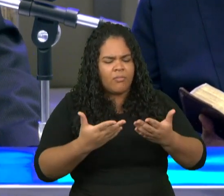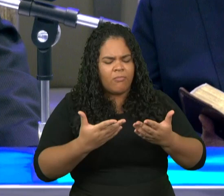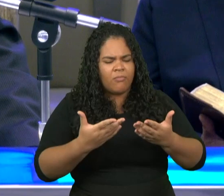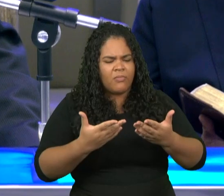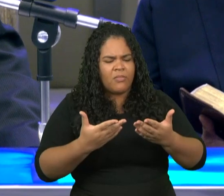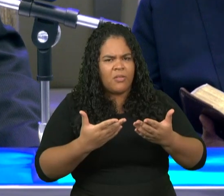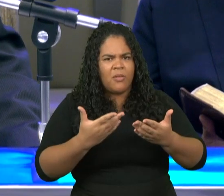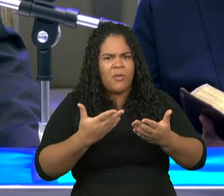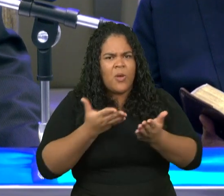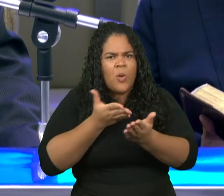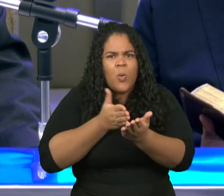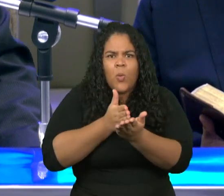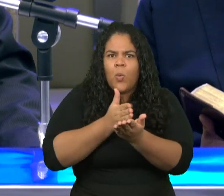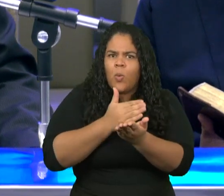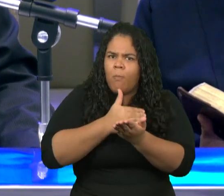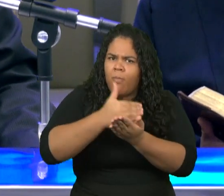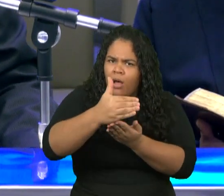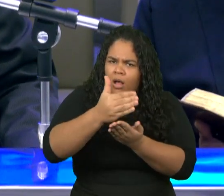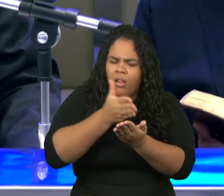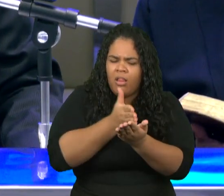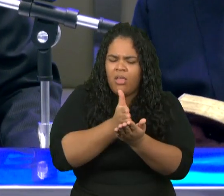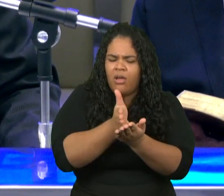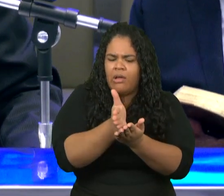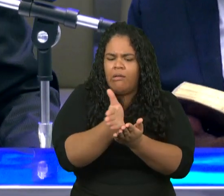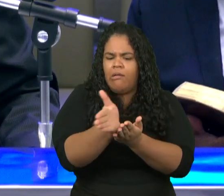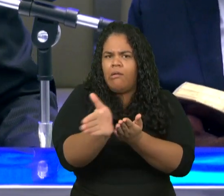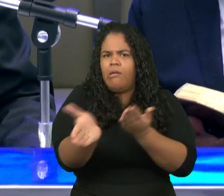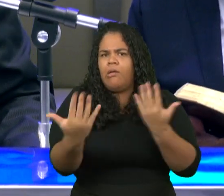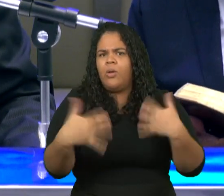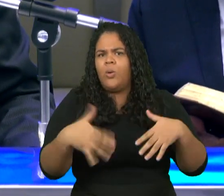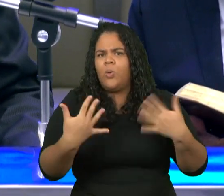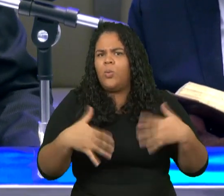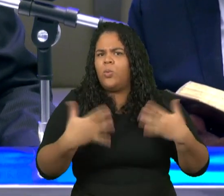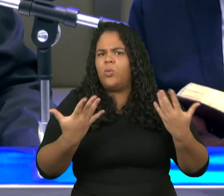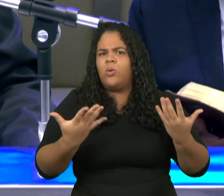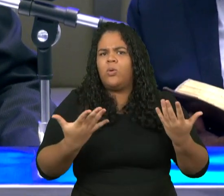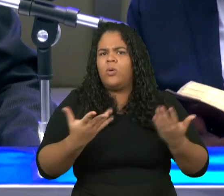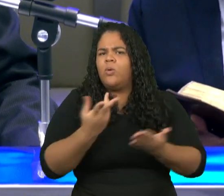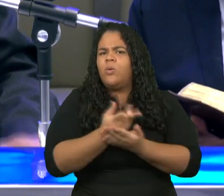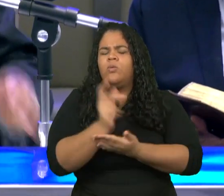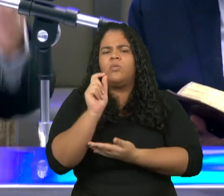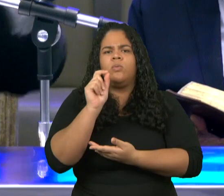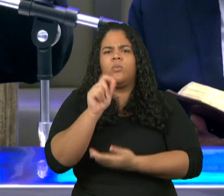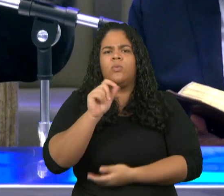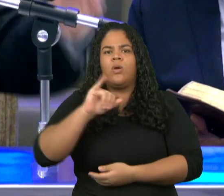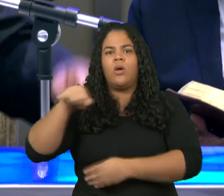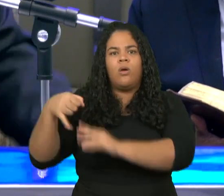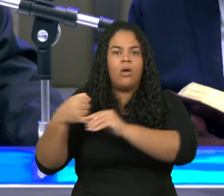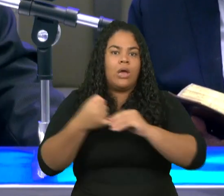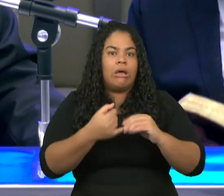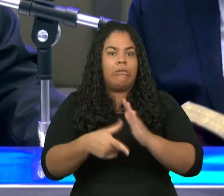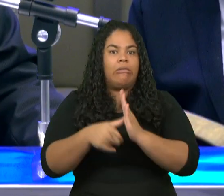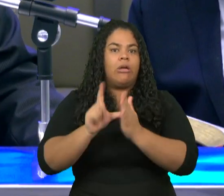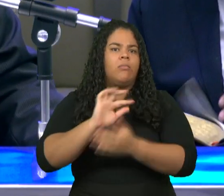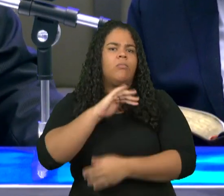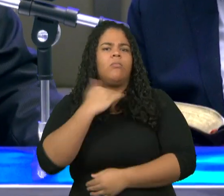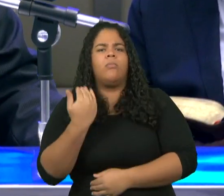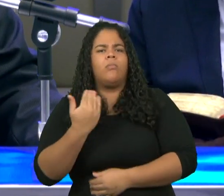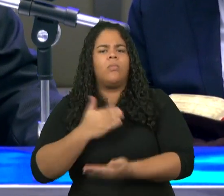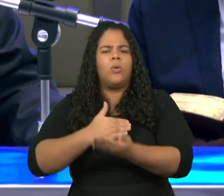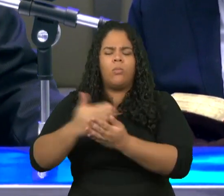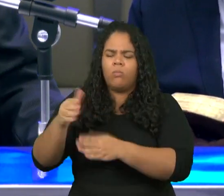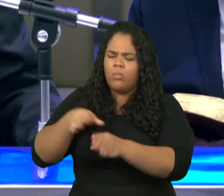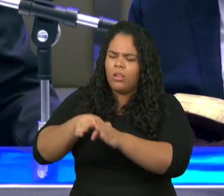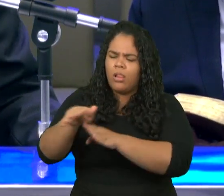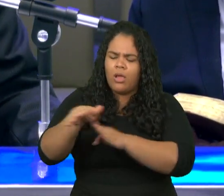traçado Josué antes de partir dá advertência ao povo de Deus